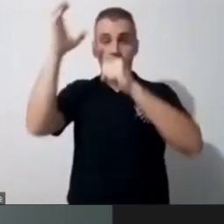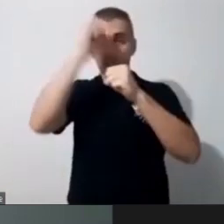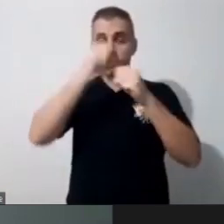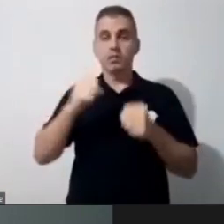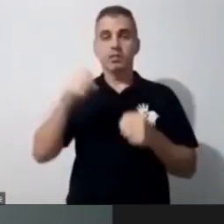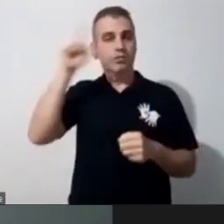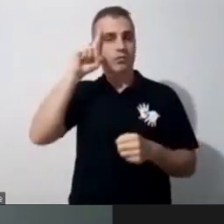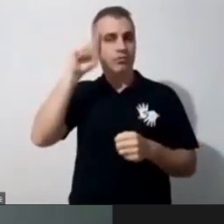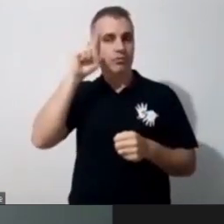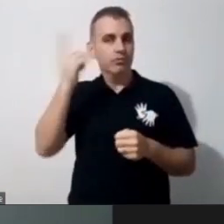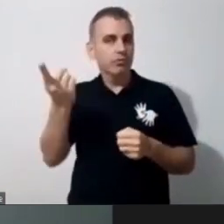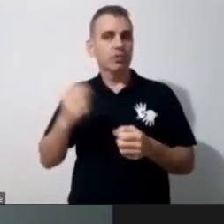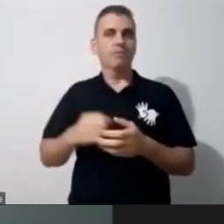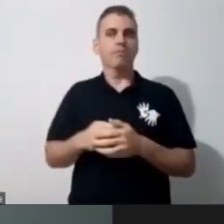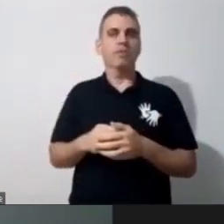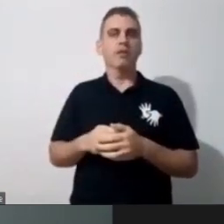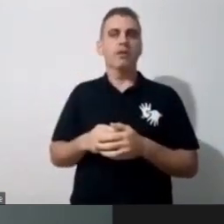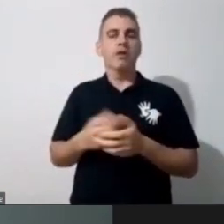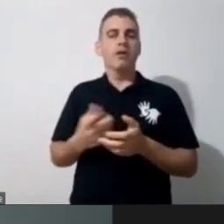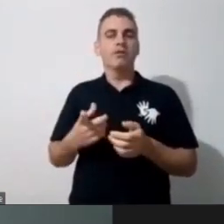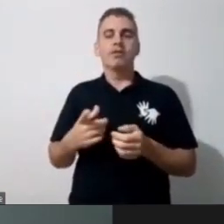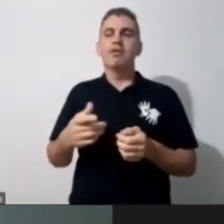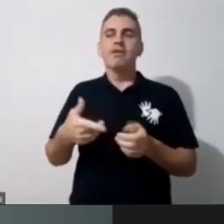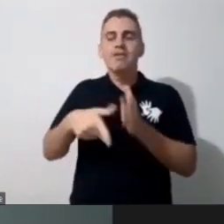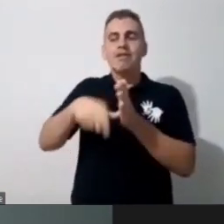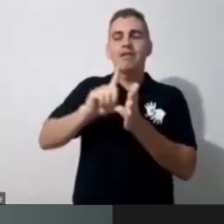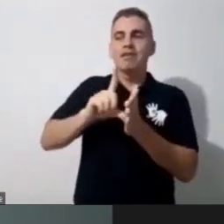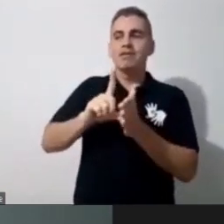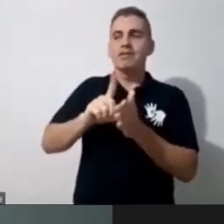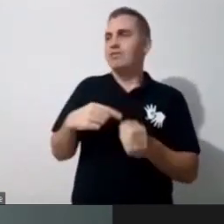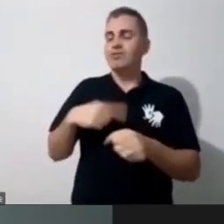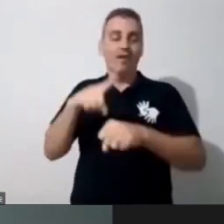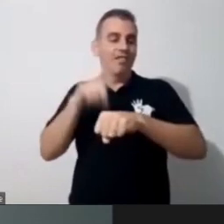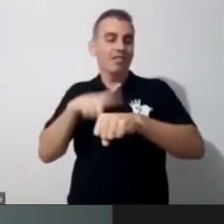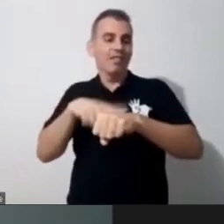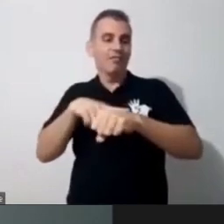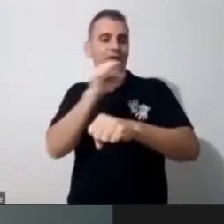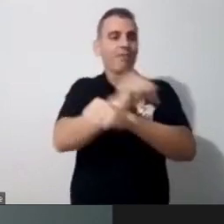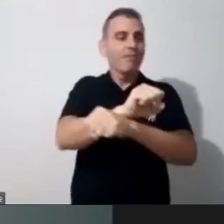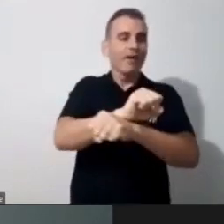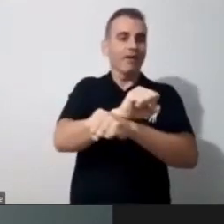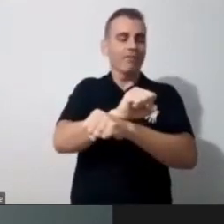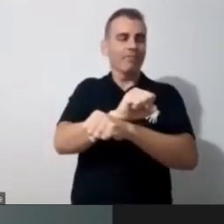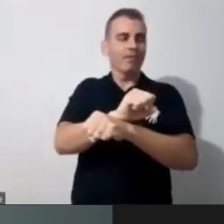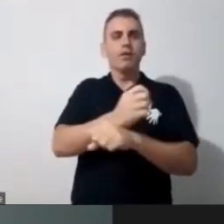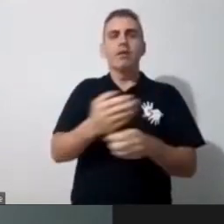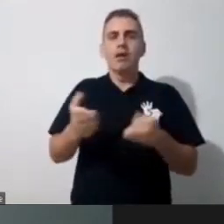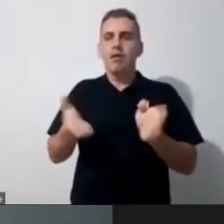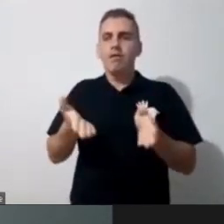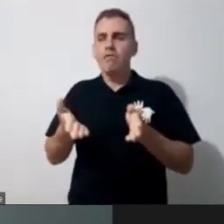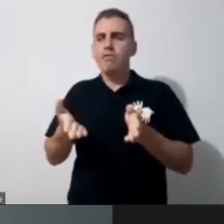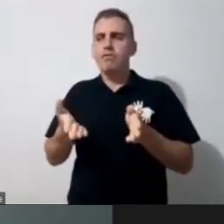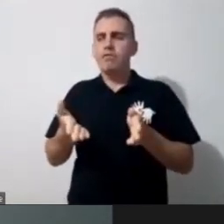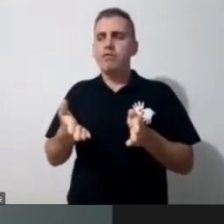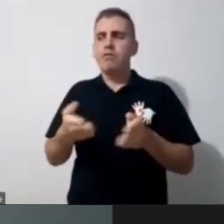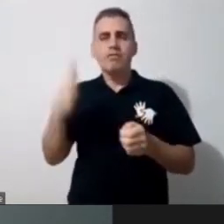um período, assim, que a gente não tinha tempo para parar, né, o professor vive falando, assim, e relatando, e trazendo essas falas para o